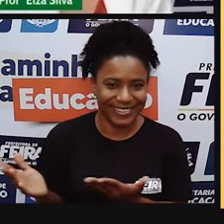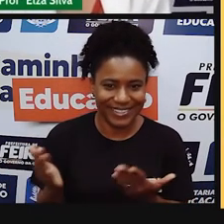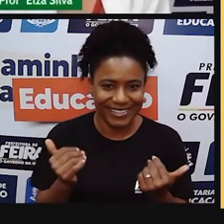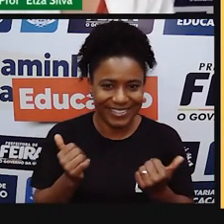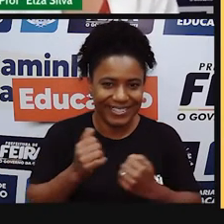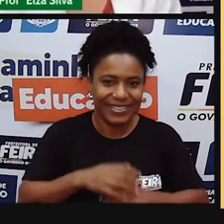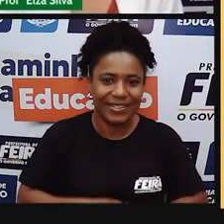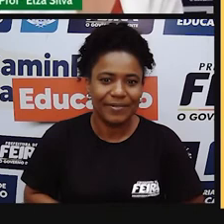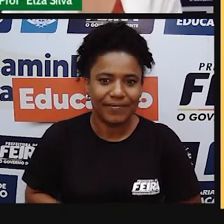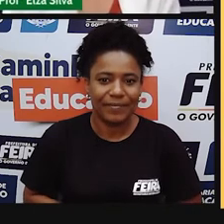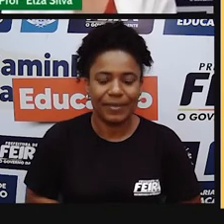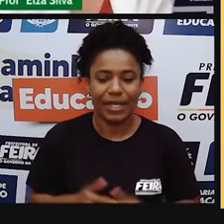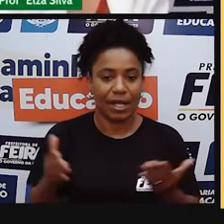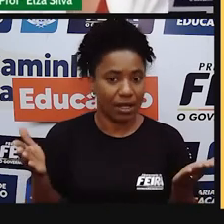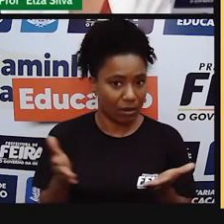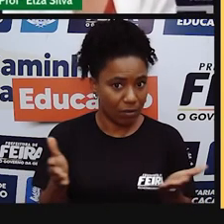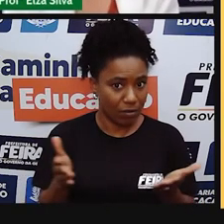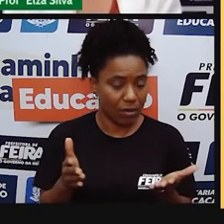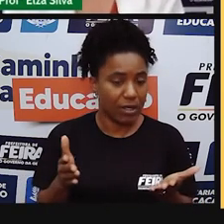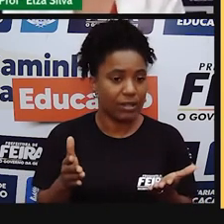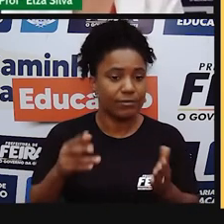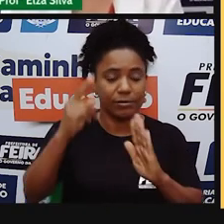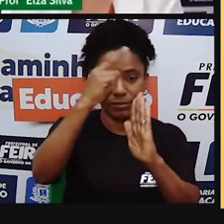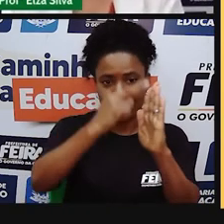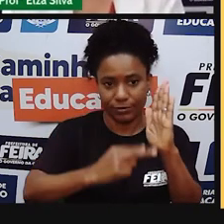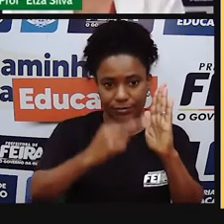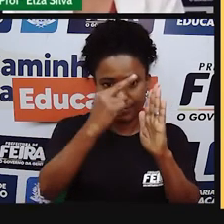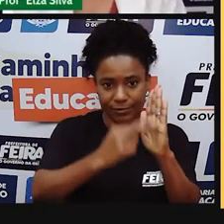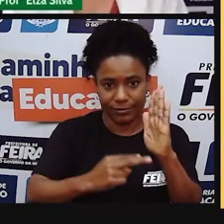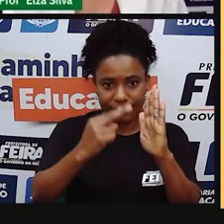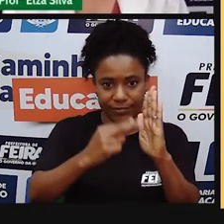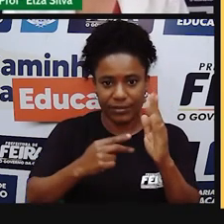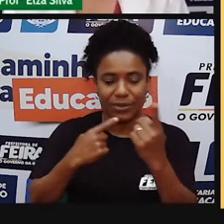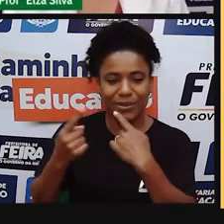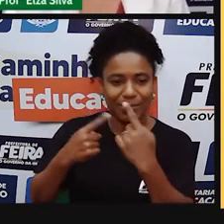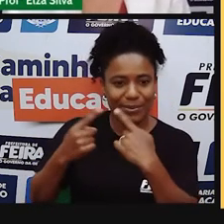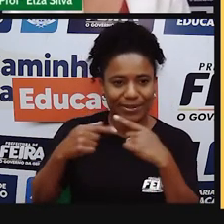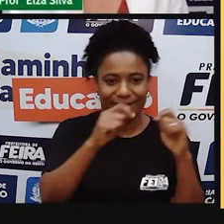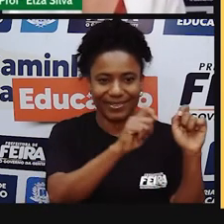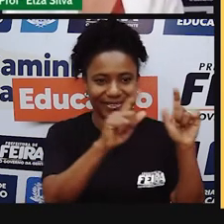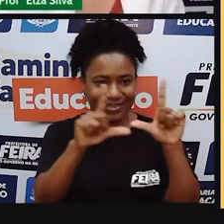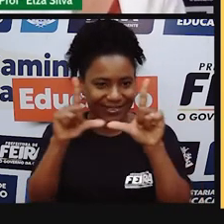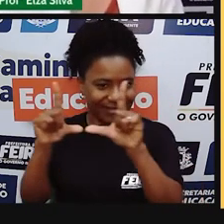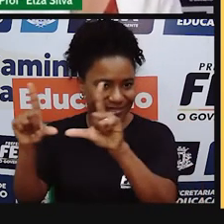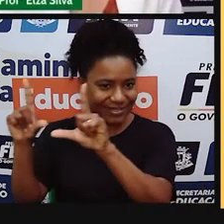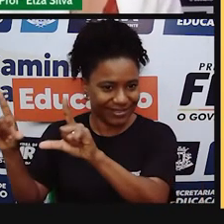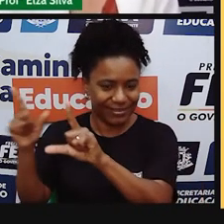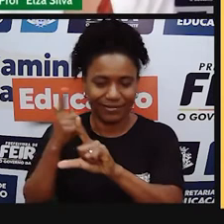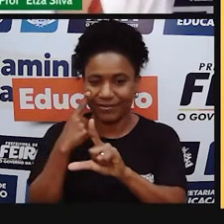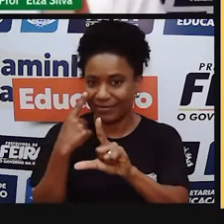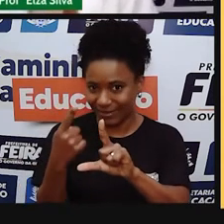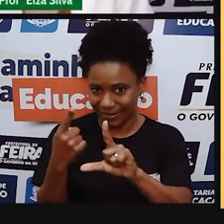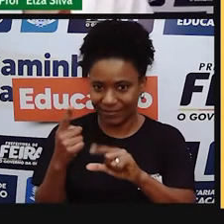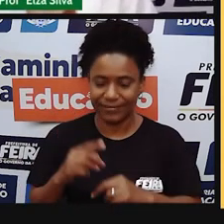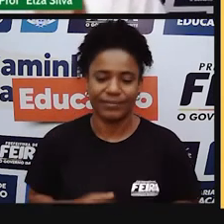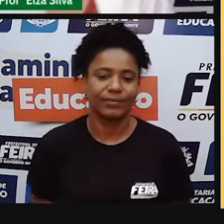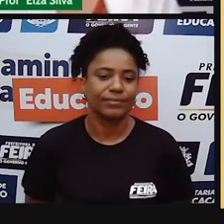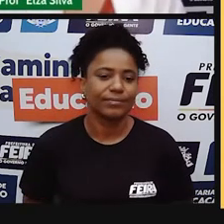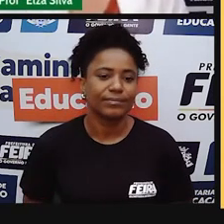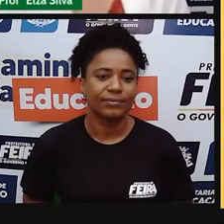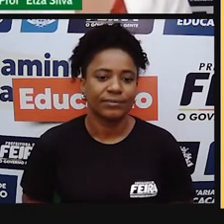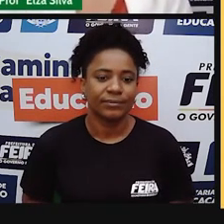Agora, nós vamos ler uma tirinha. Just a moment, please, inclusive,